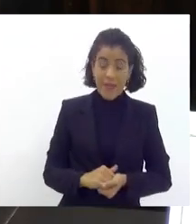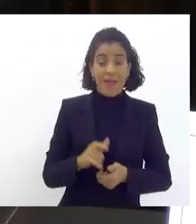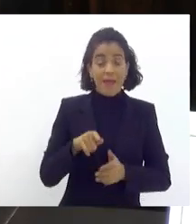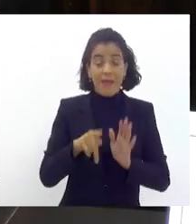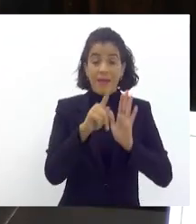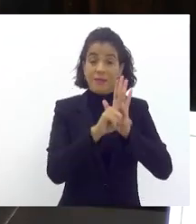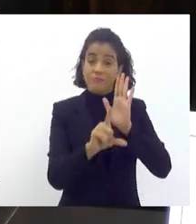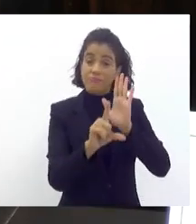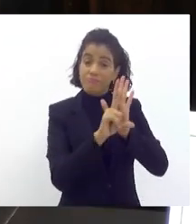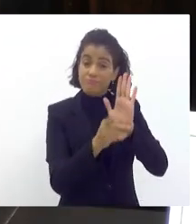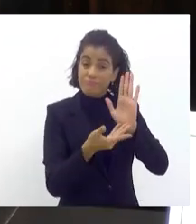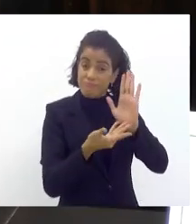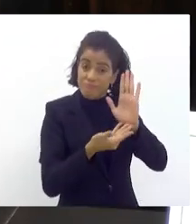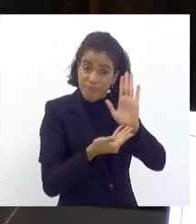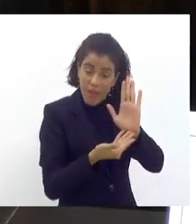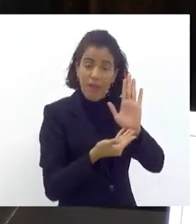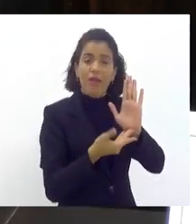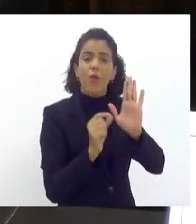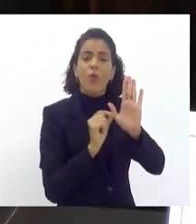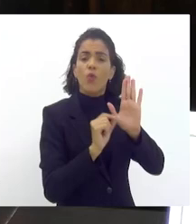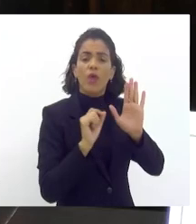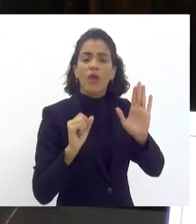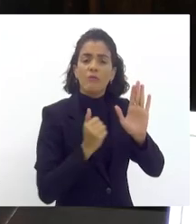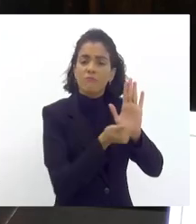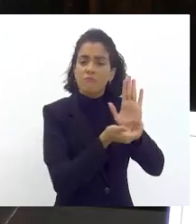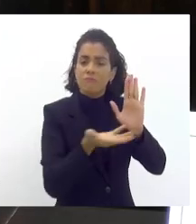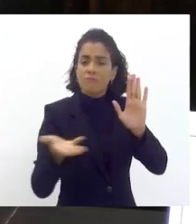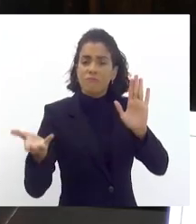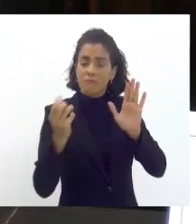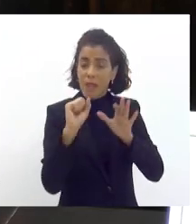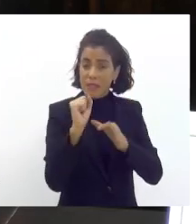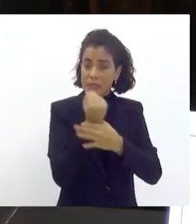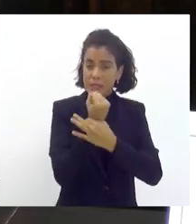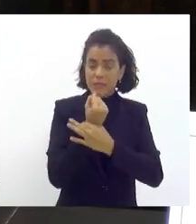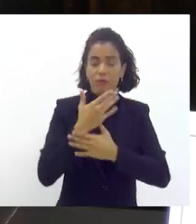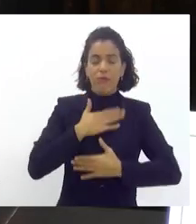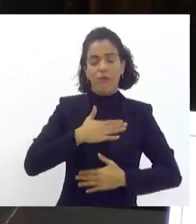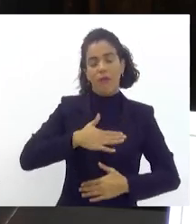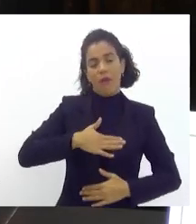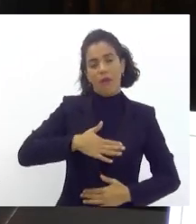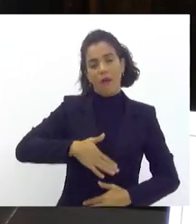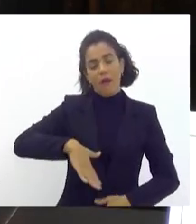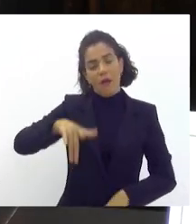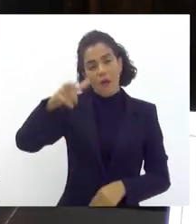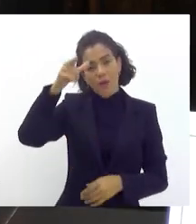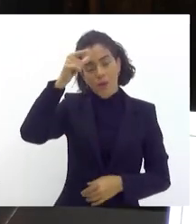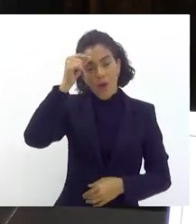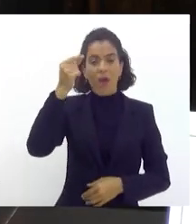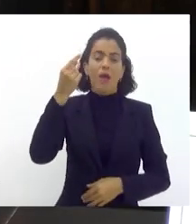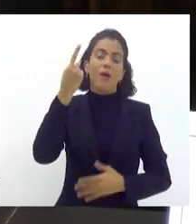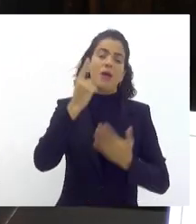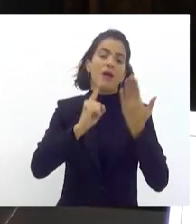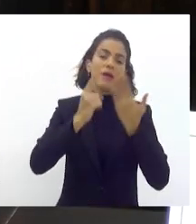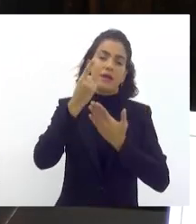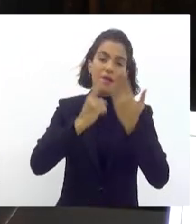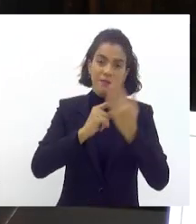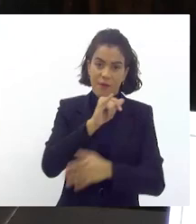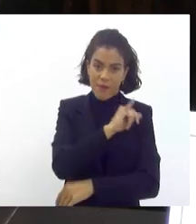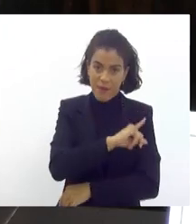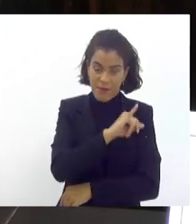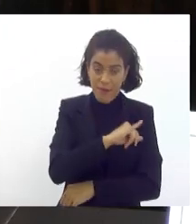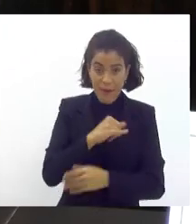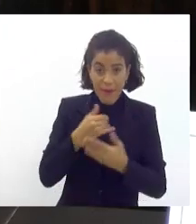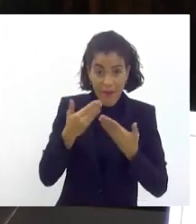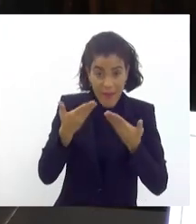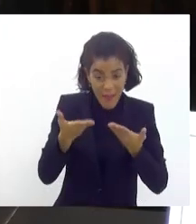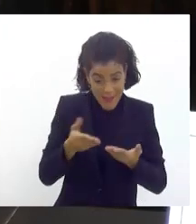projeto aqui ele leva a segurança e a tranquilidade para o carnaval carioca e é isso